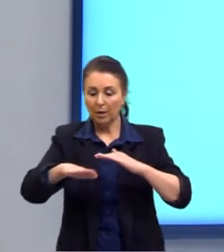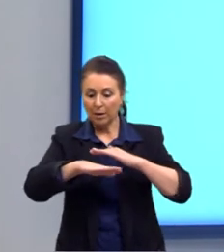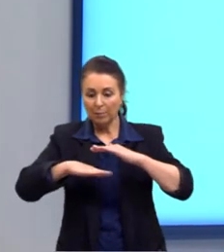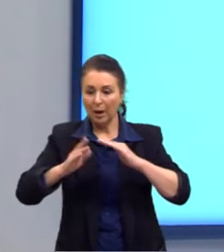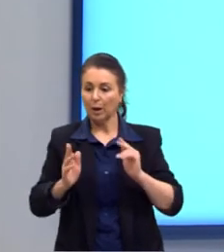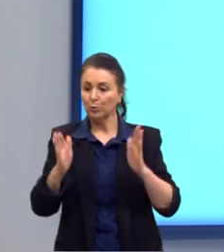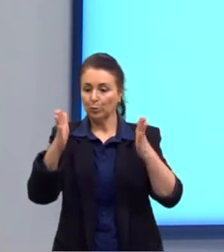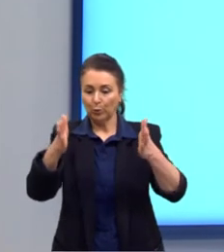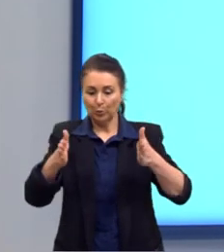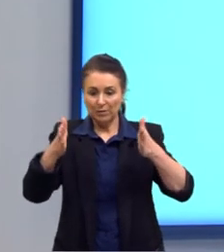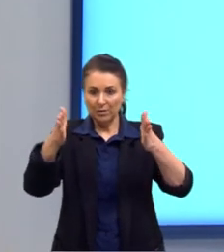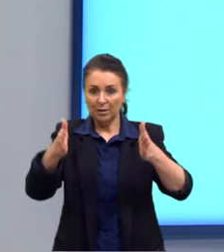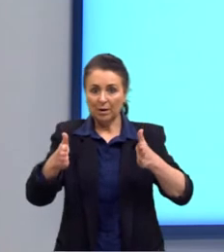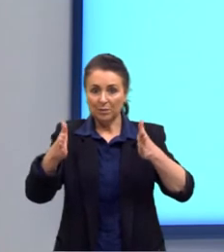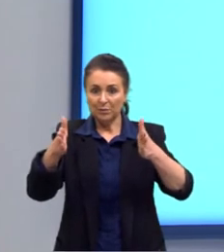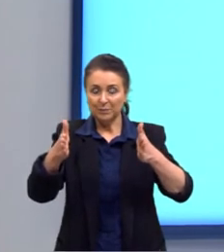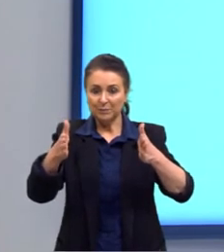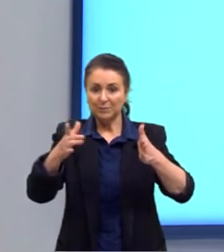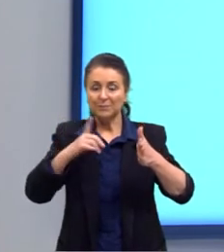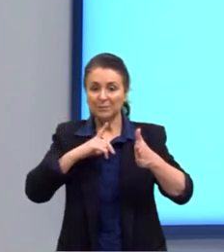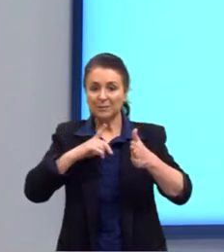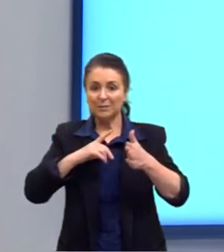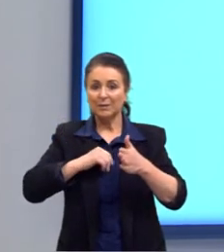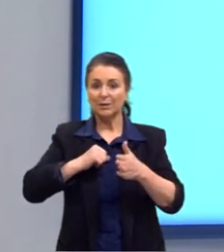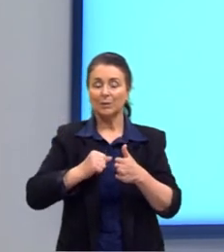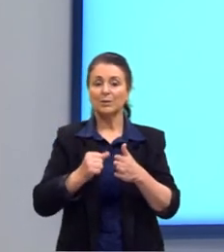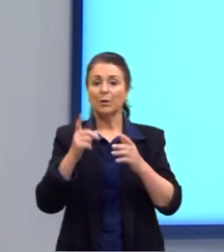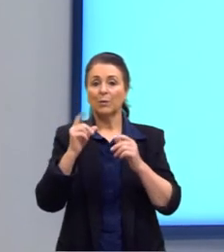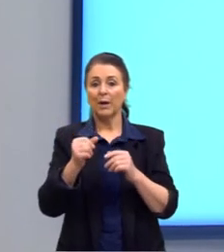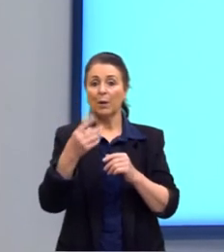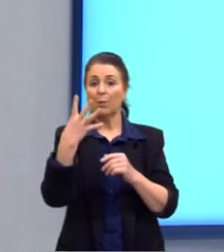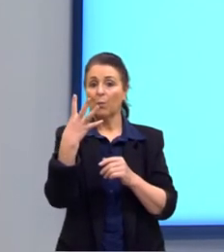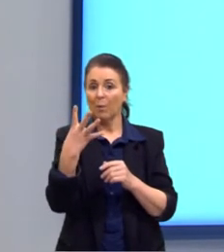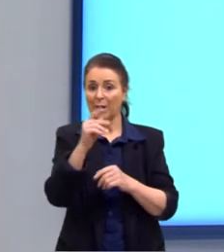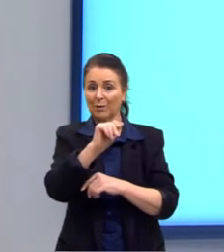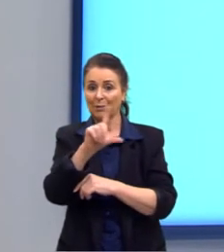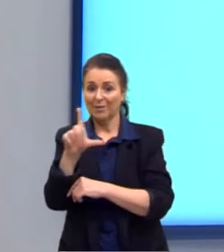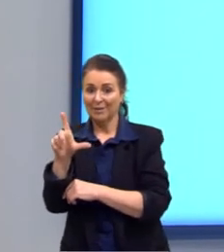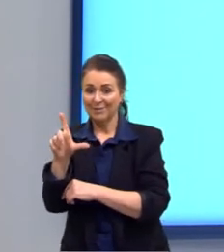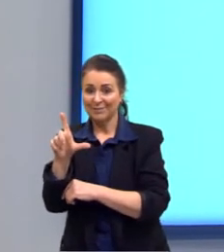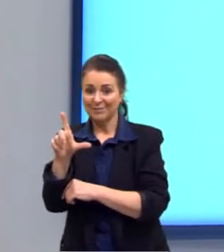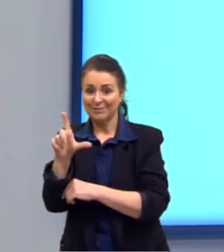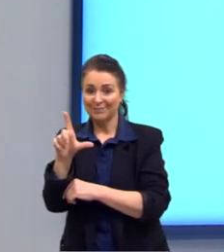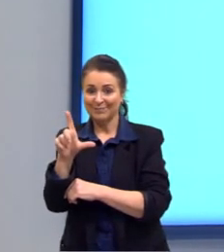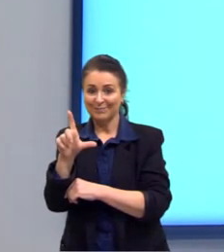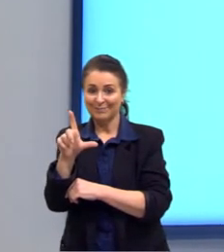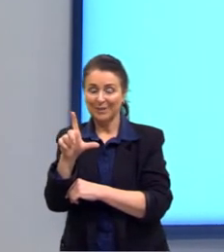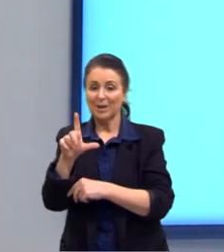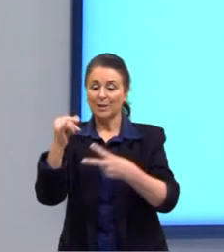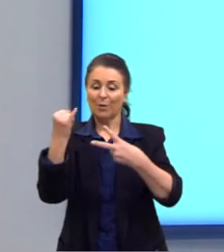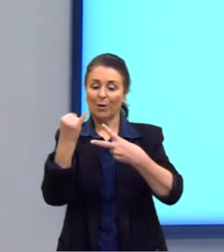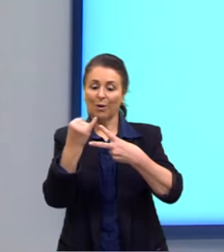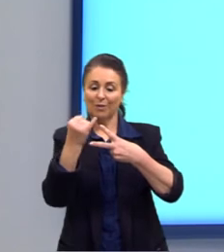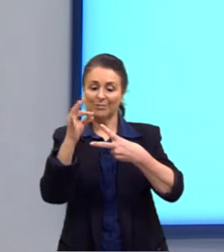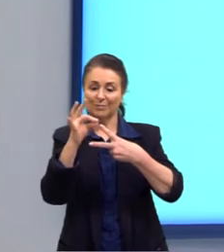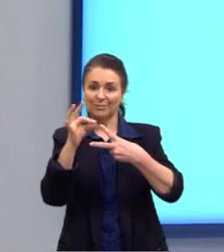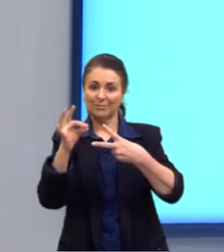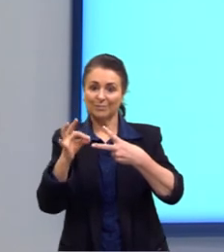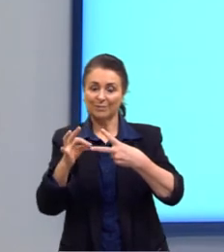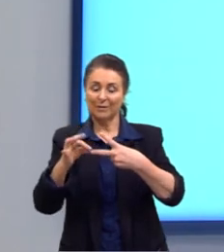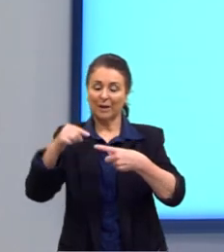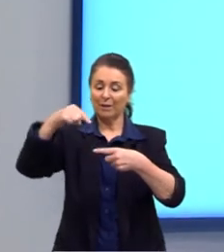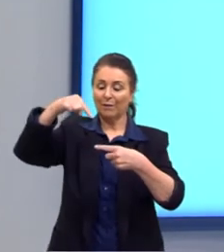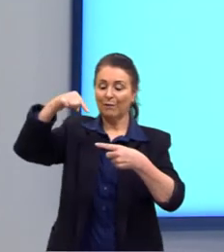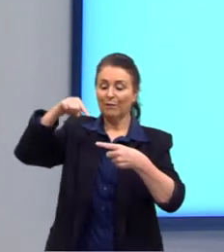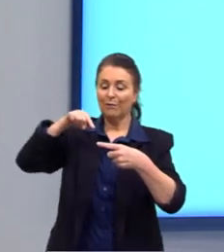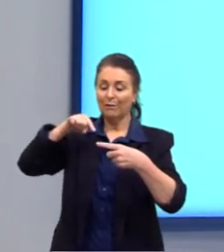laterais, elas formam ali quadriláteros, os nossos polígonos, né? Nós temos, então, vértices,